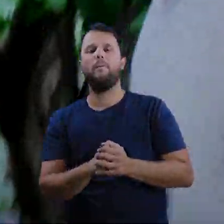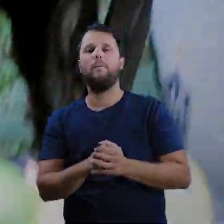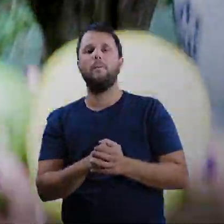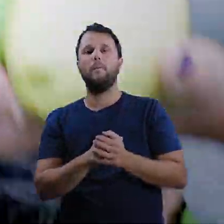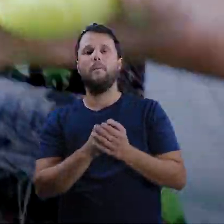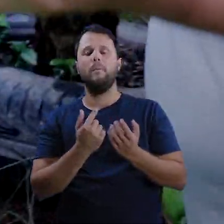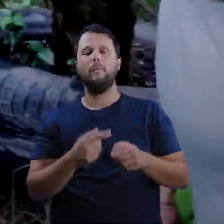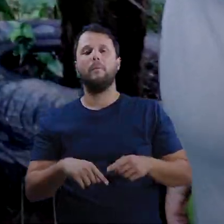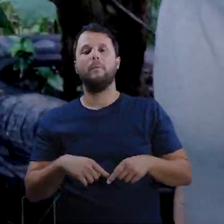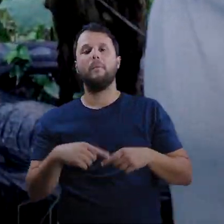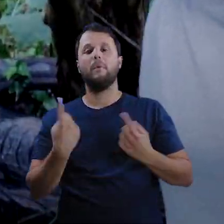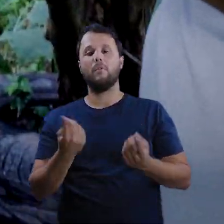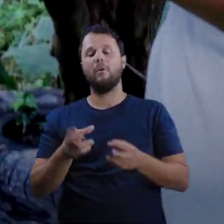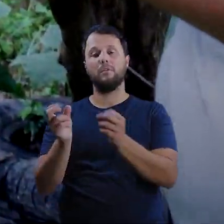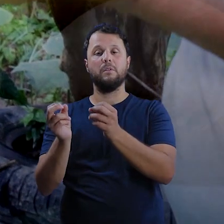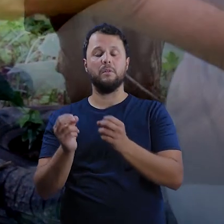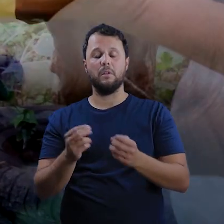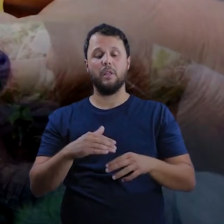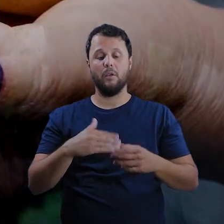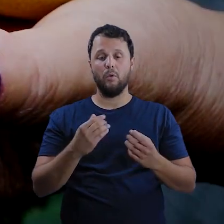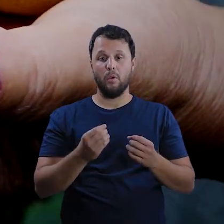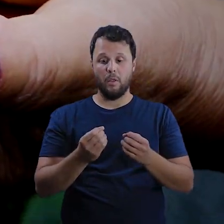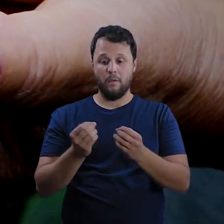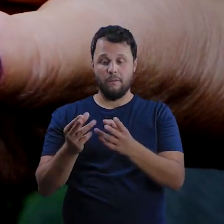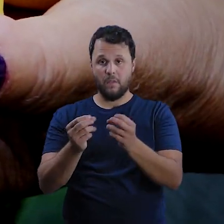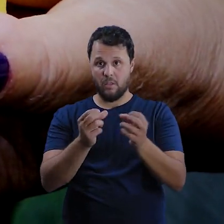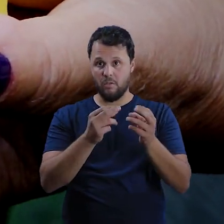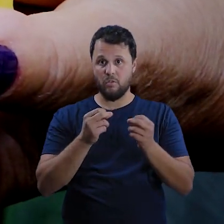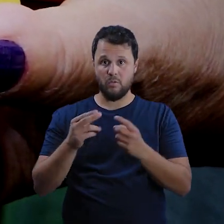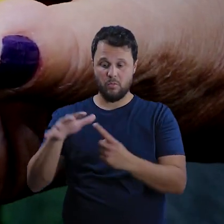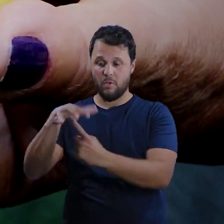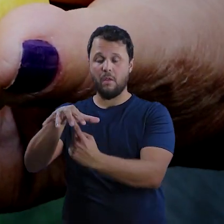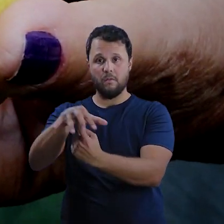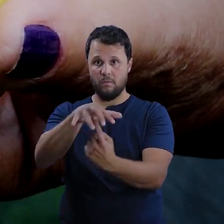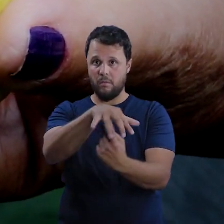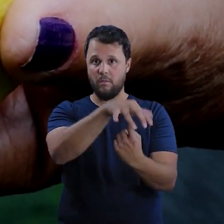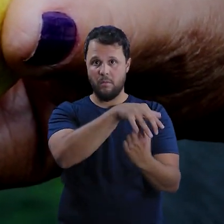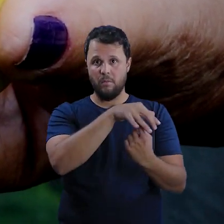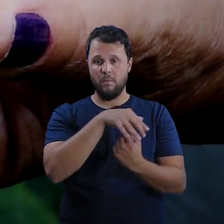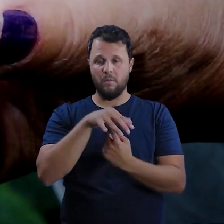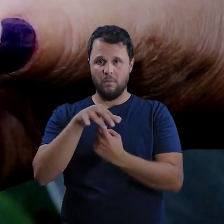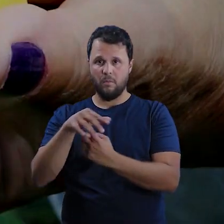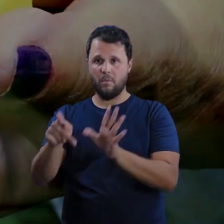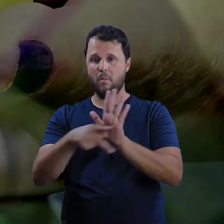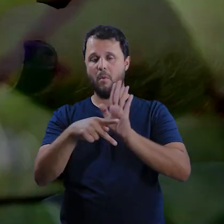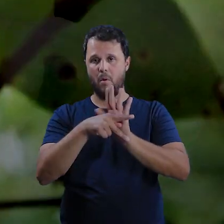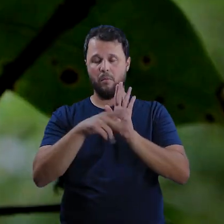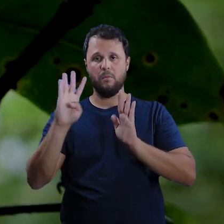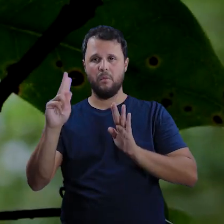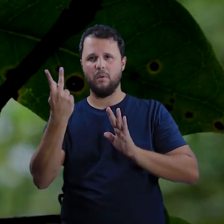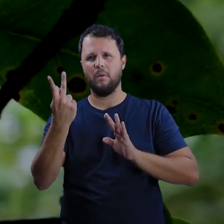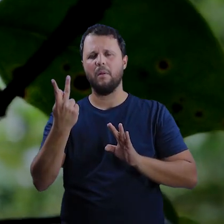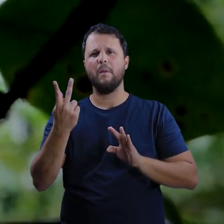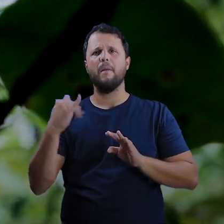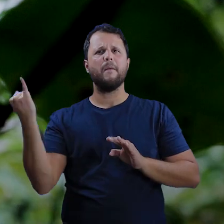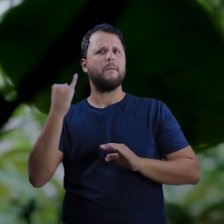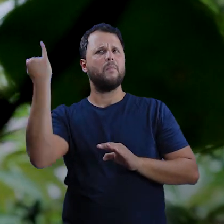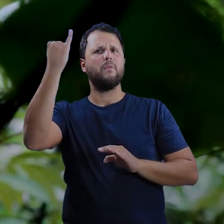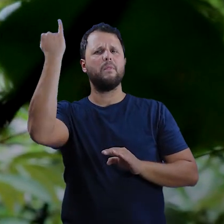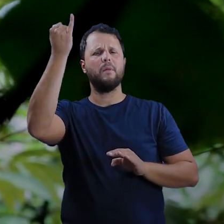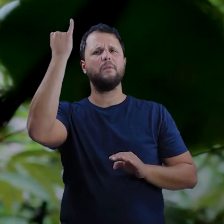e o excedente a gente vendia nas feiras de Belo Horizonte. É importante também